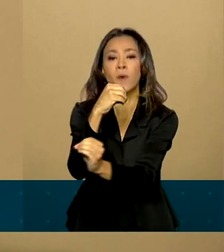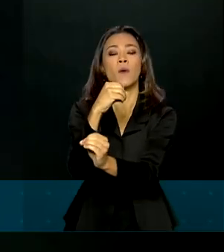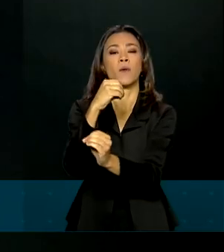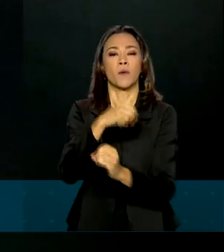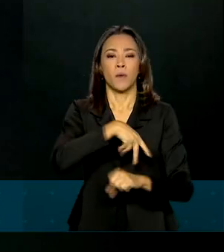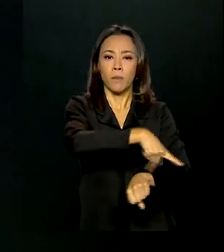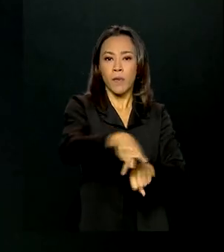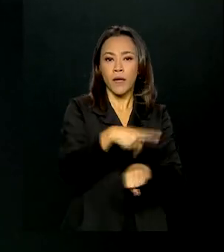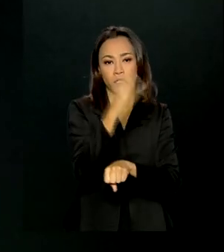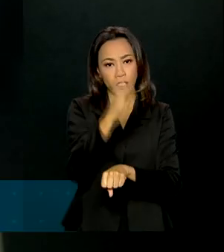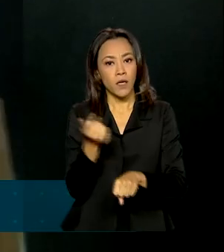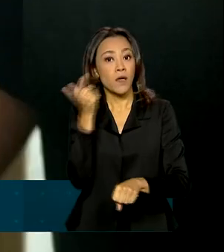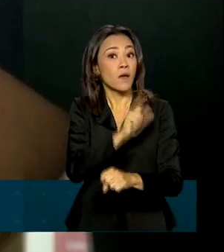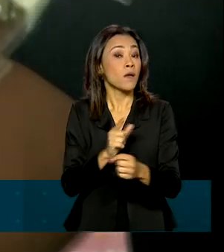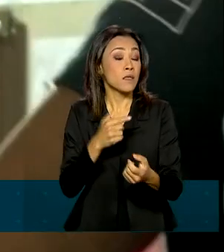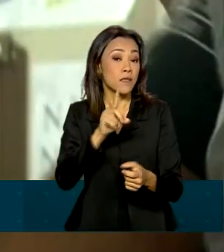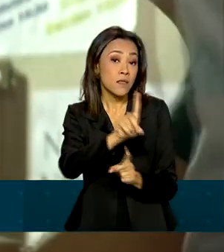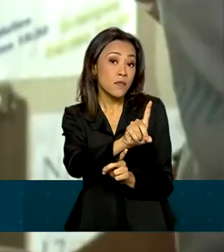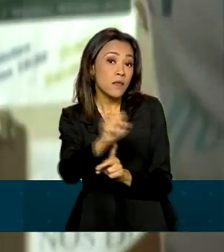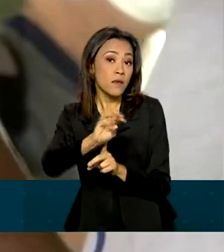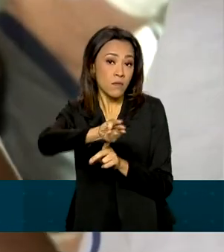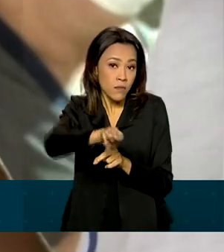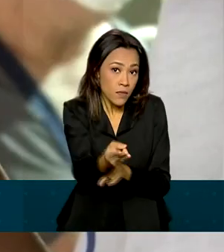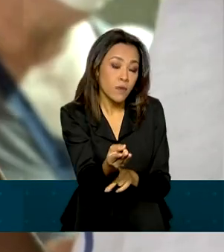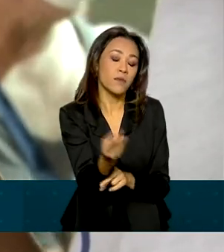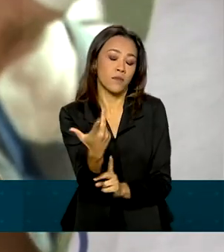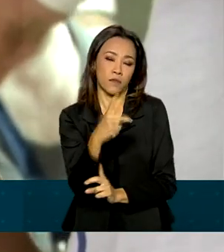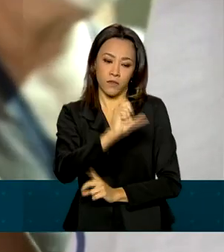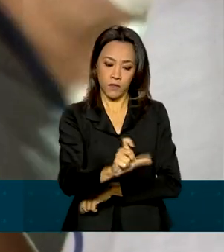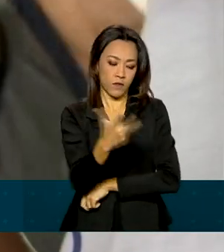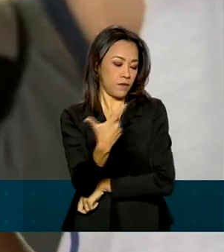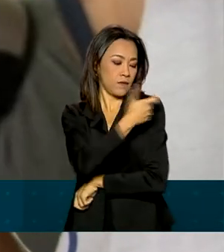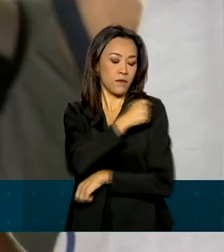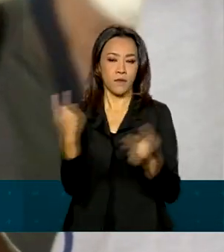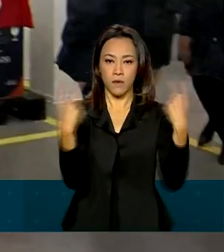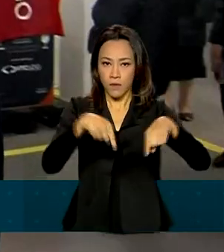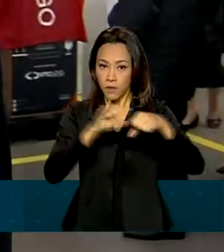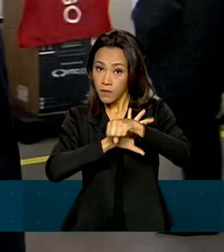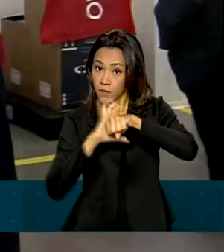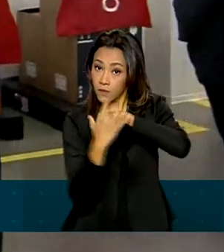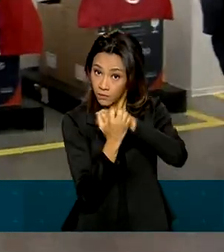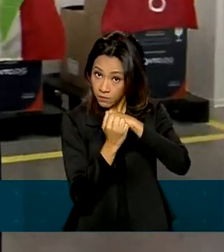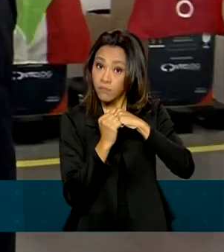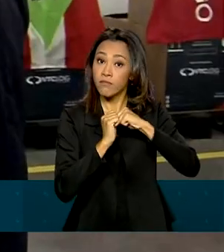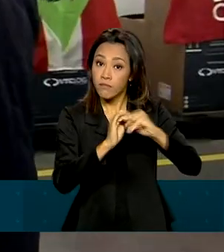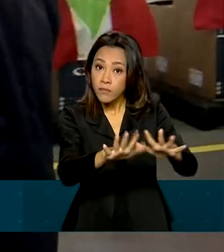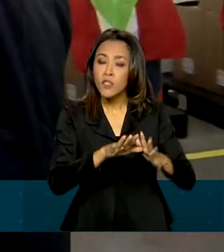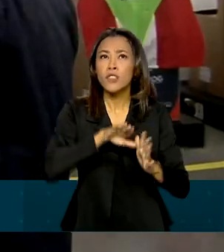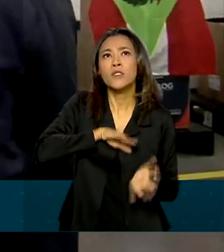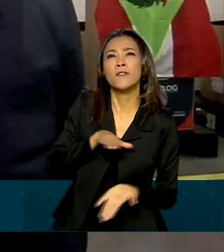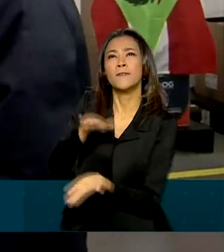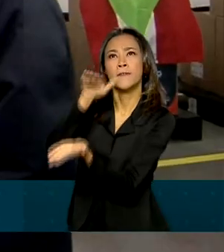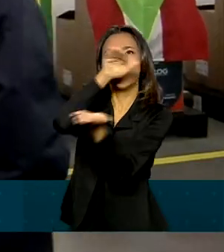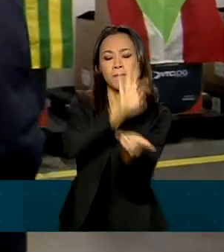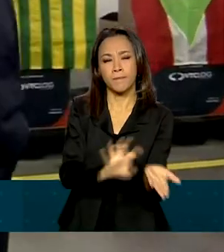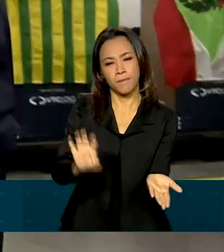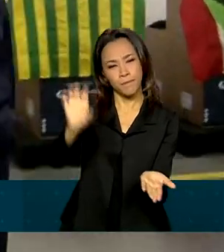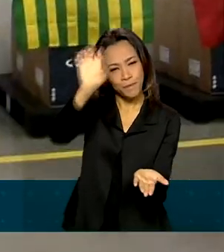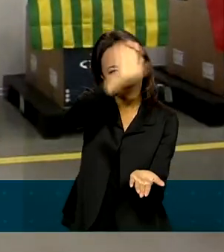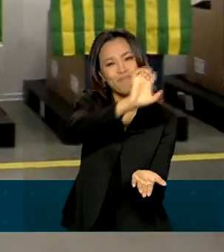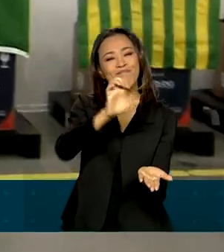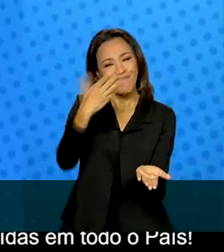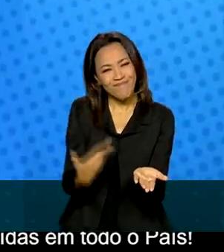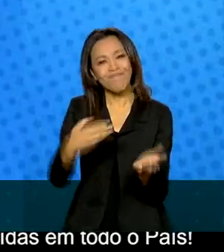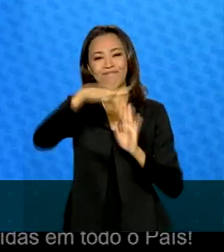ultrapassou a marca de 100 milhões de doses de vacinas contra a Covid-19, distribuídas aos estados para o Programa